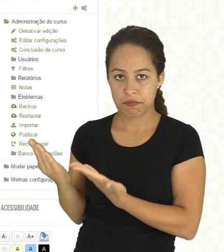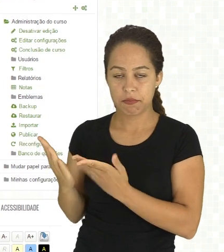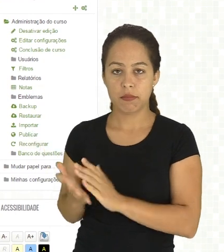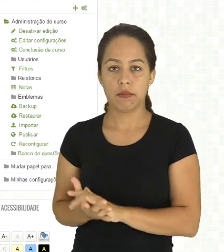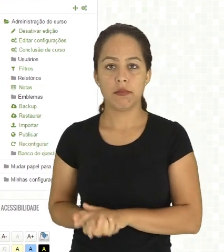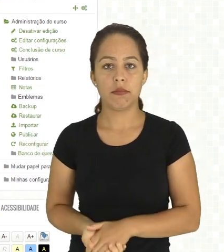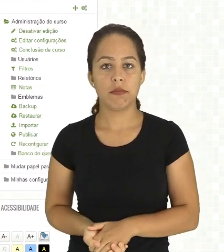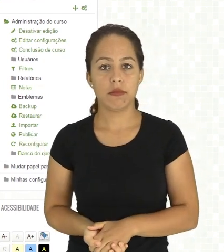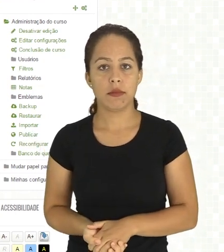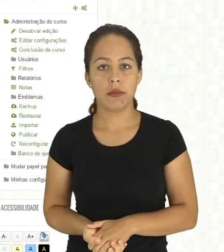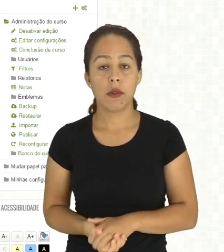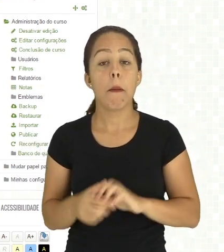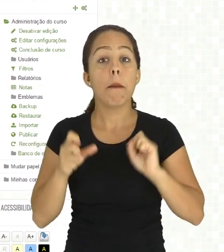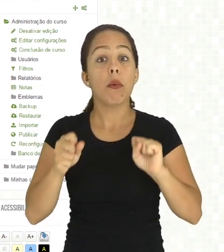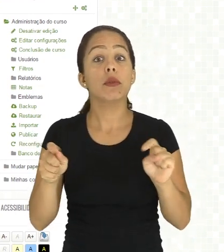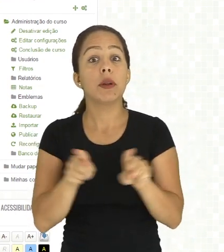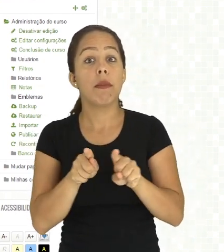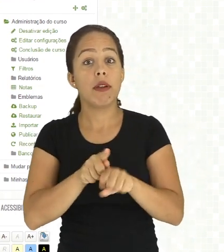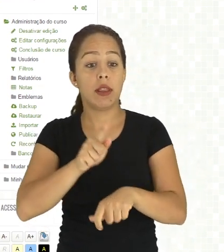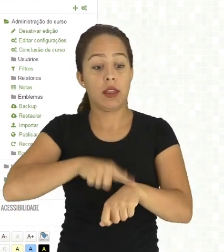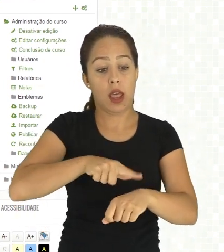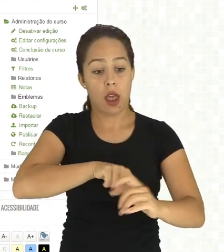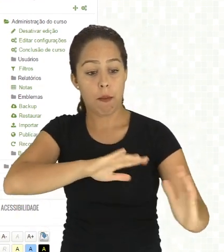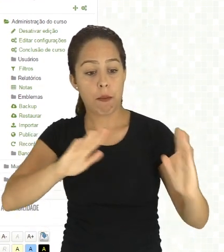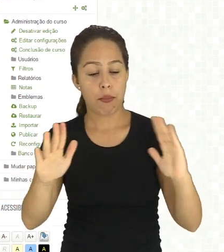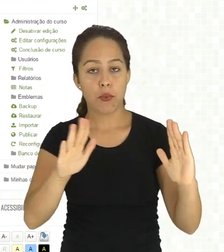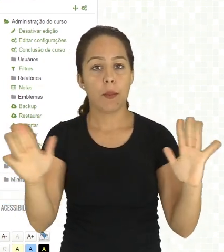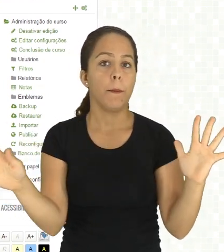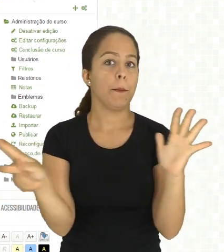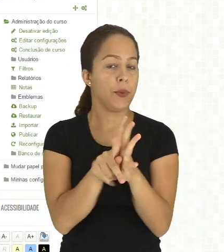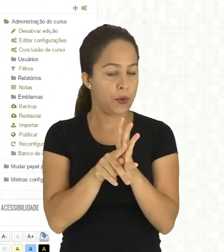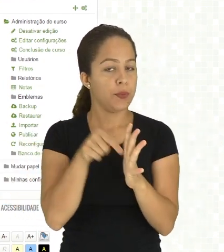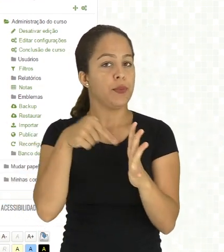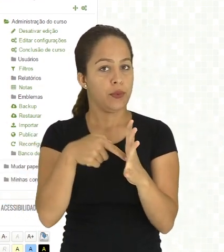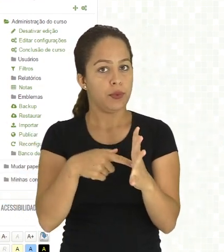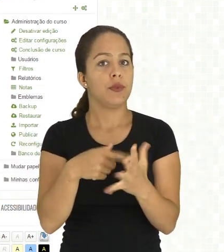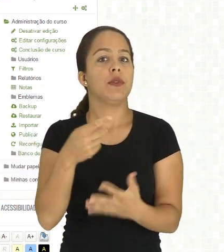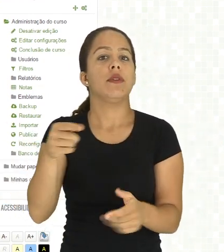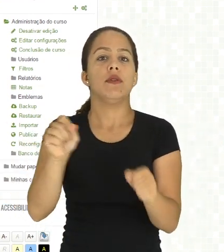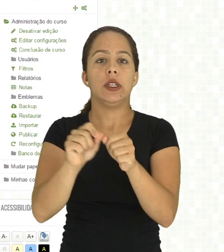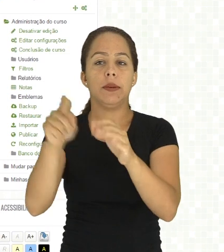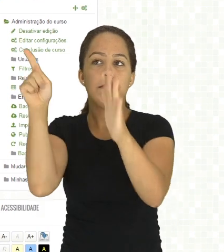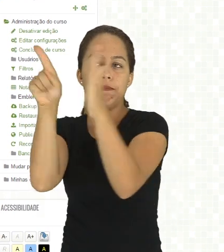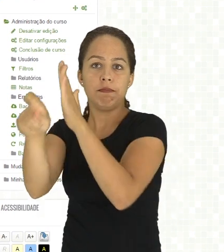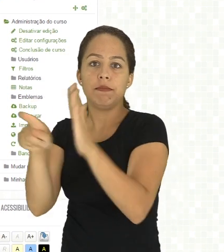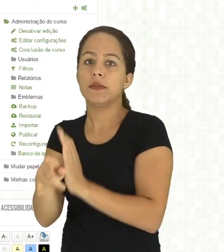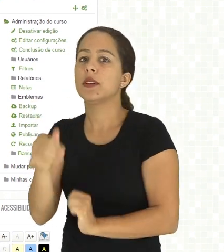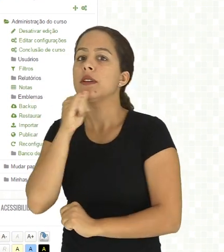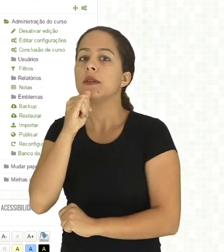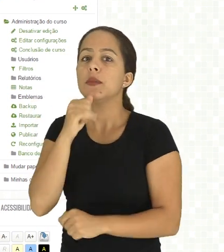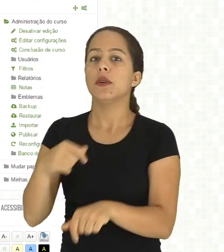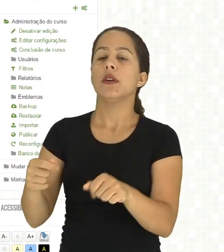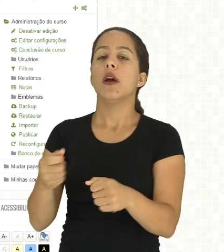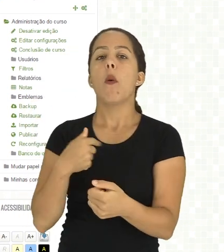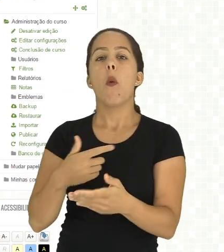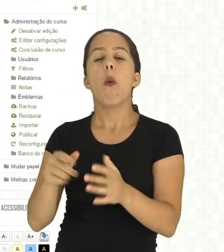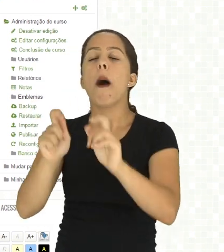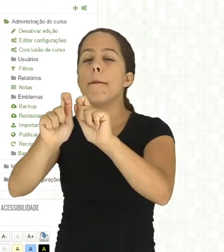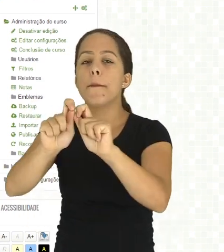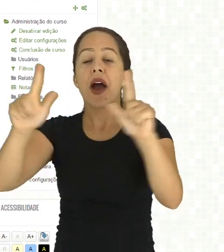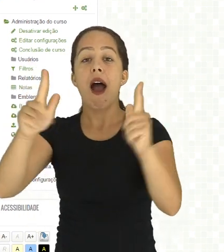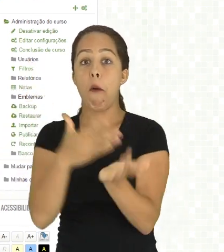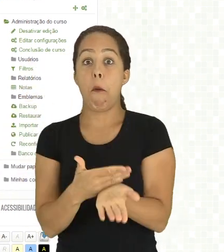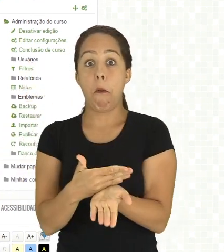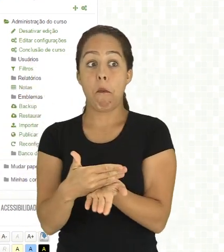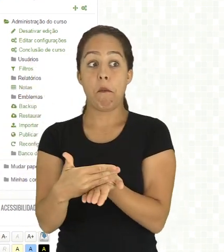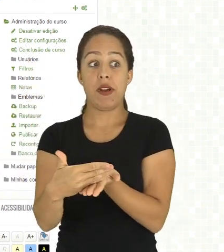Você também pode definir um tempo para a realização do questionário aqui neste limite de tempo. Habilitando, você